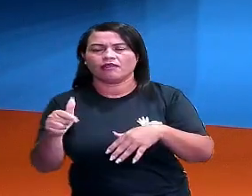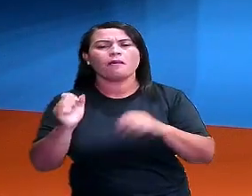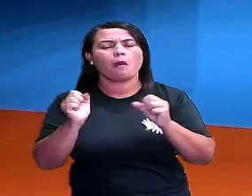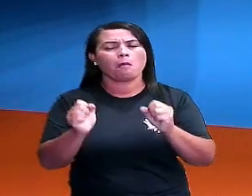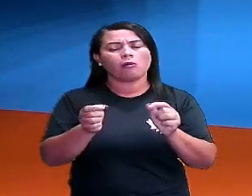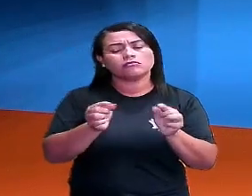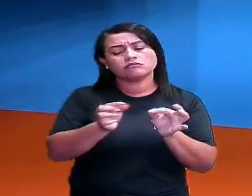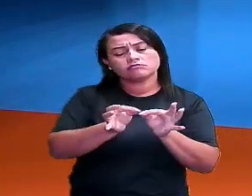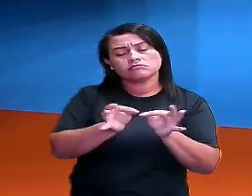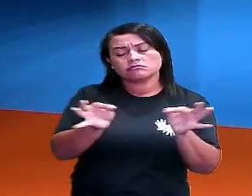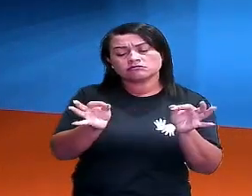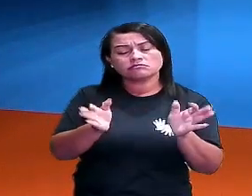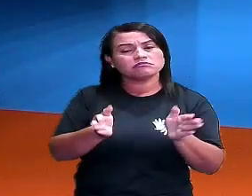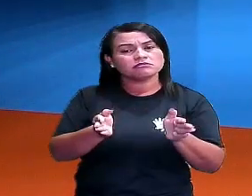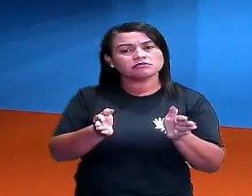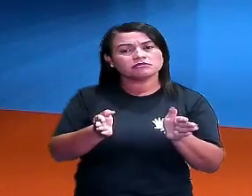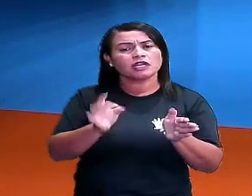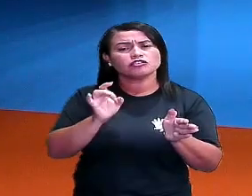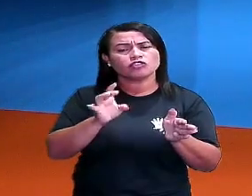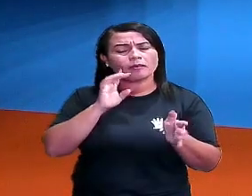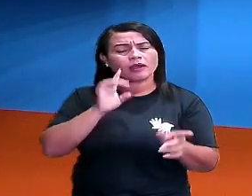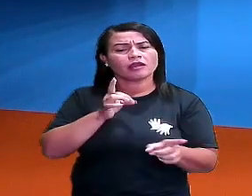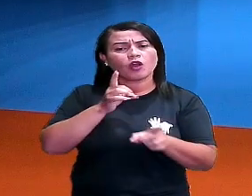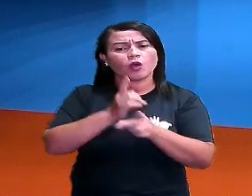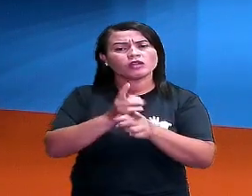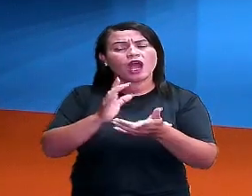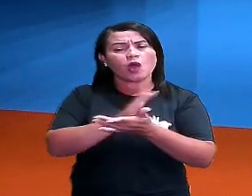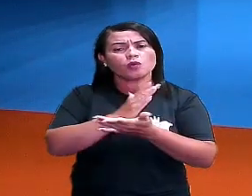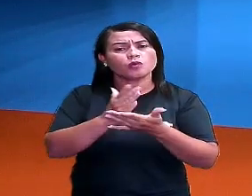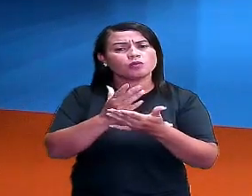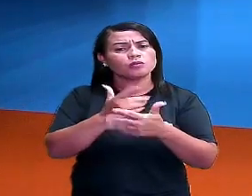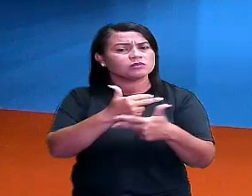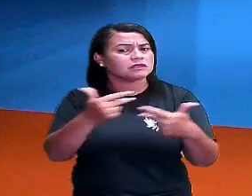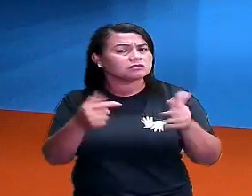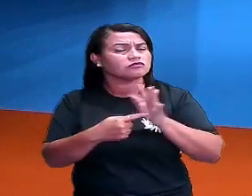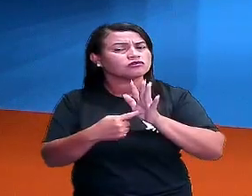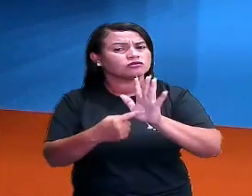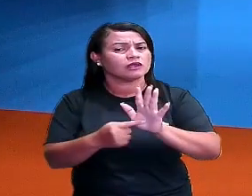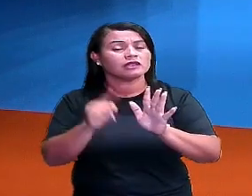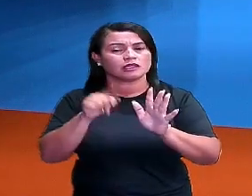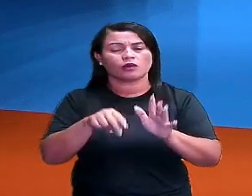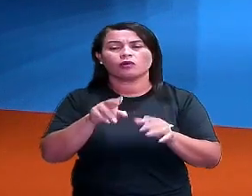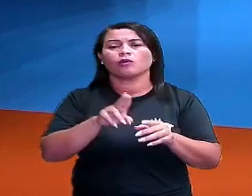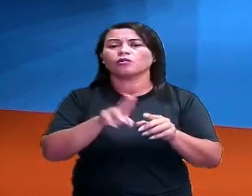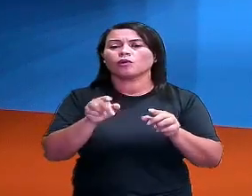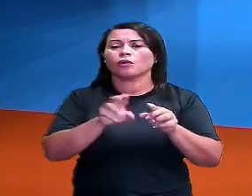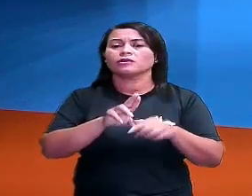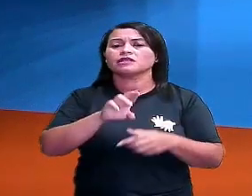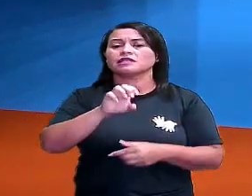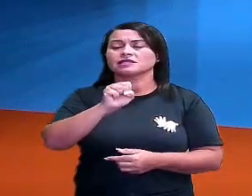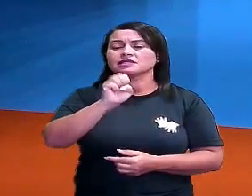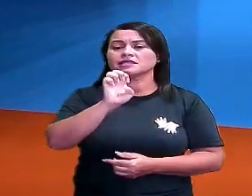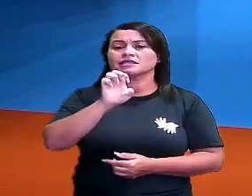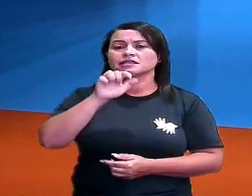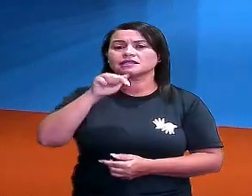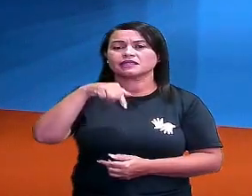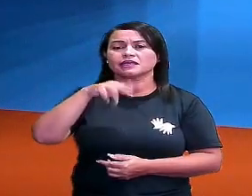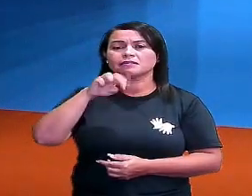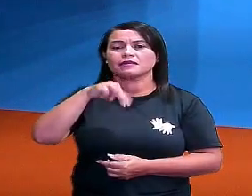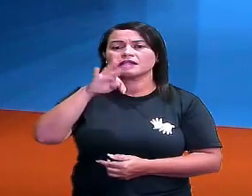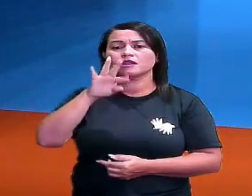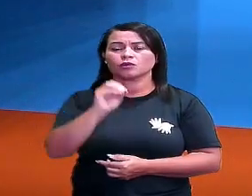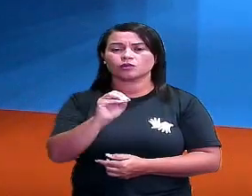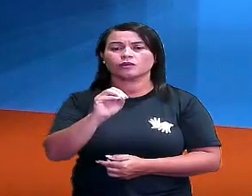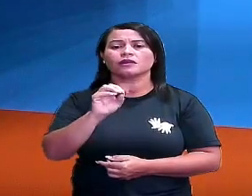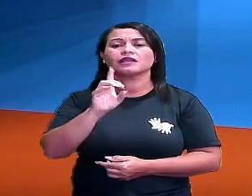o pedaço da reta pra identificar alguma representação. Então, eles chamam de segmento de reta. Então, isso aqui é um segmento de reta,